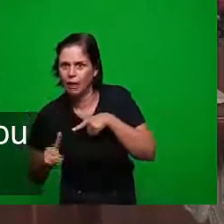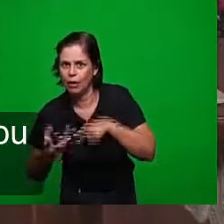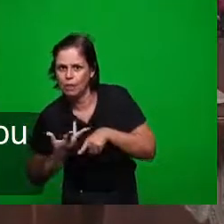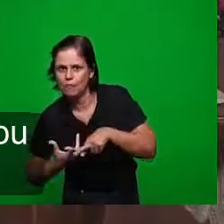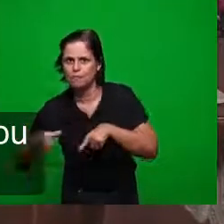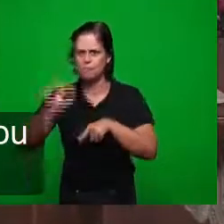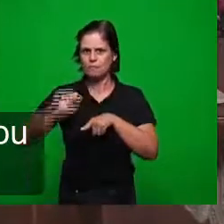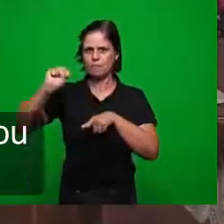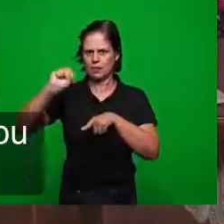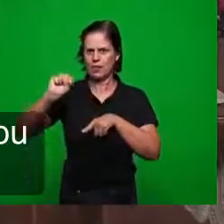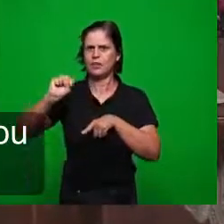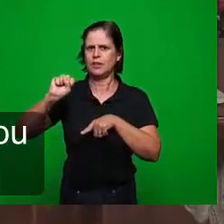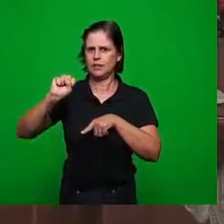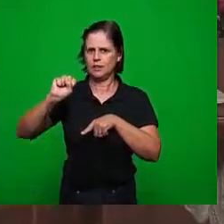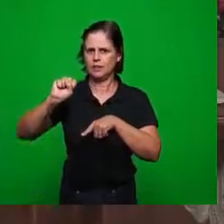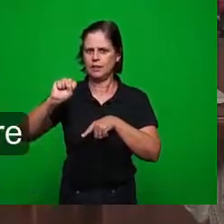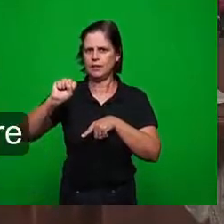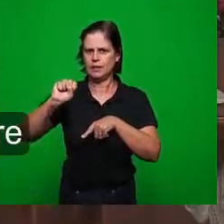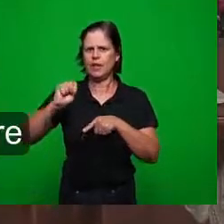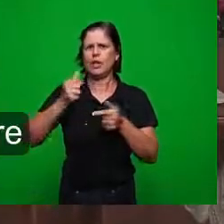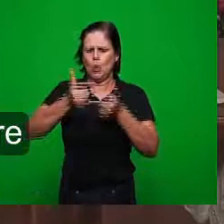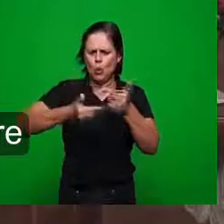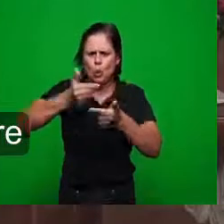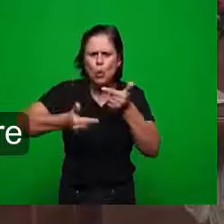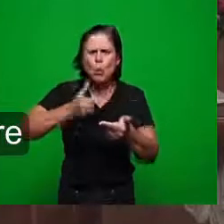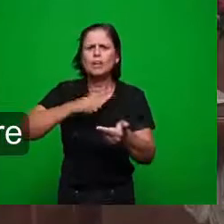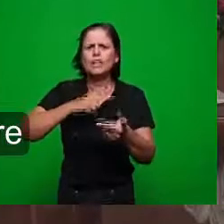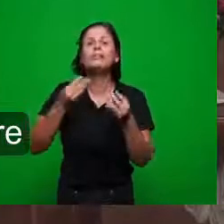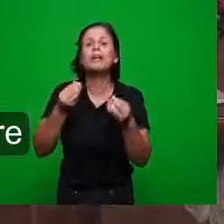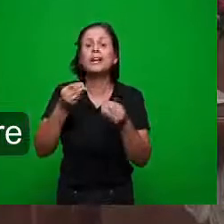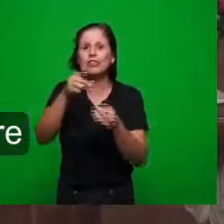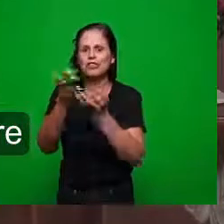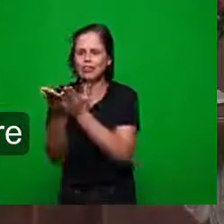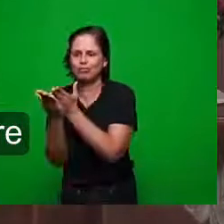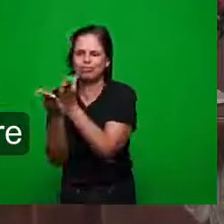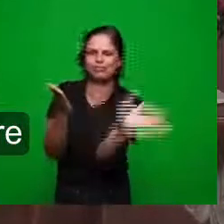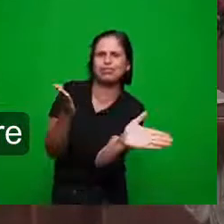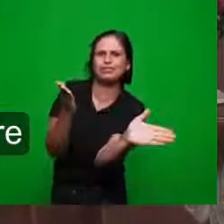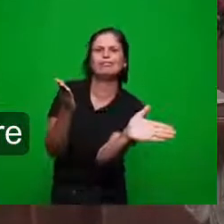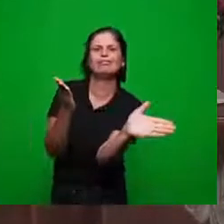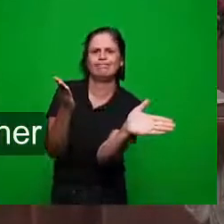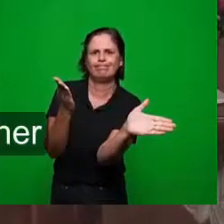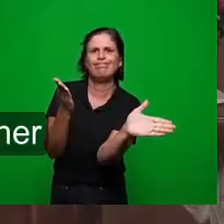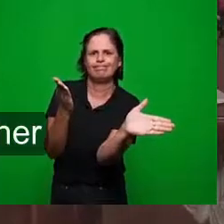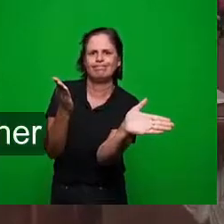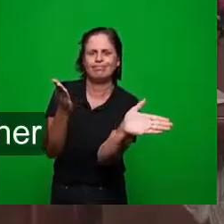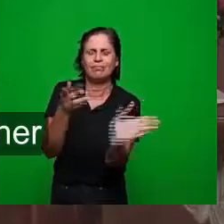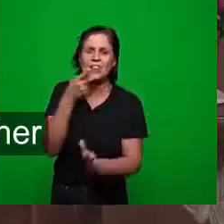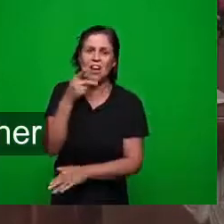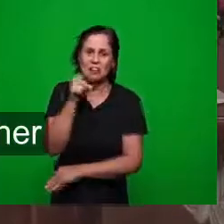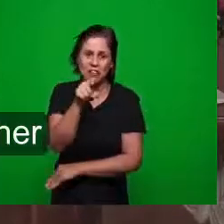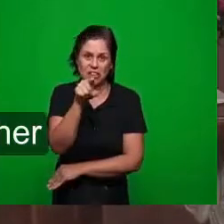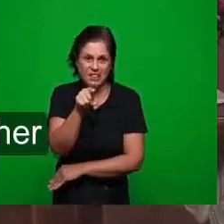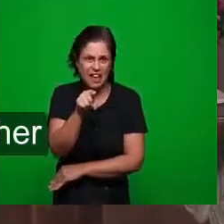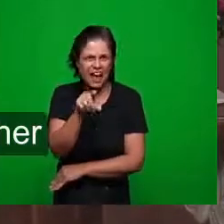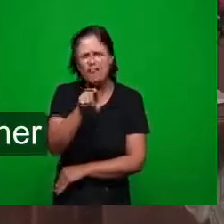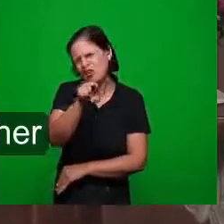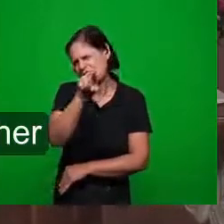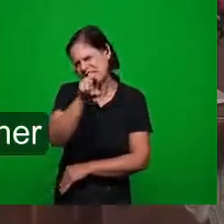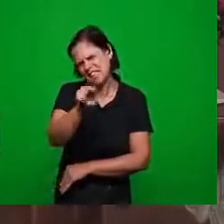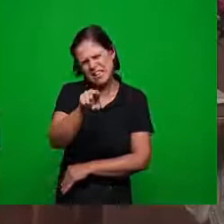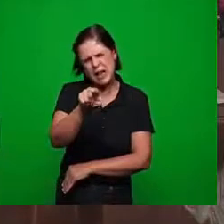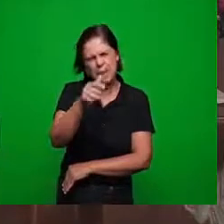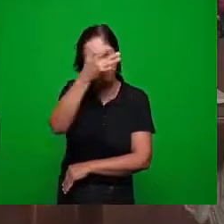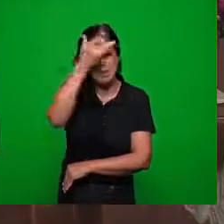a luta vem para te tirar da presença do Senhor para dizer que você não é a pessoa ideal que há